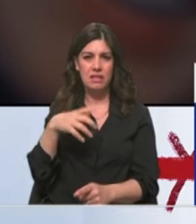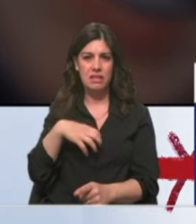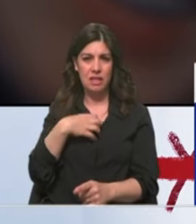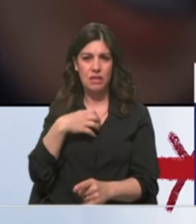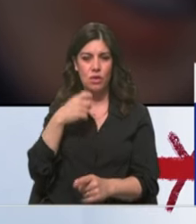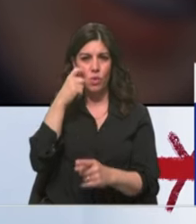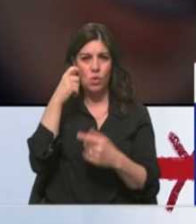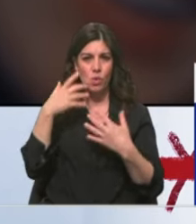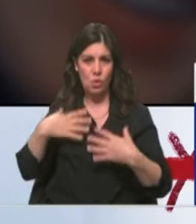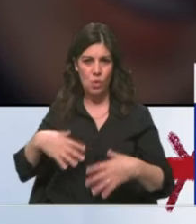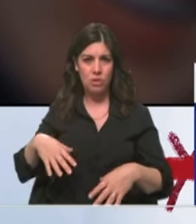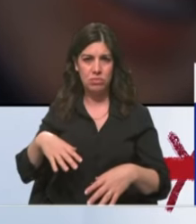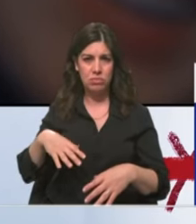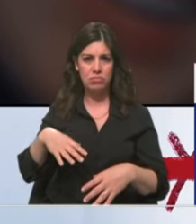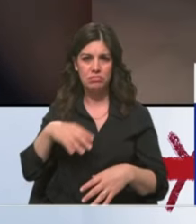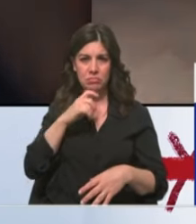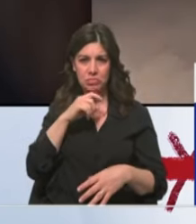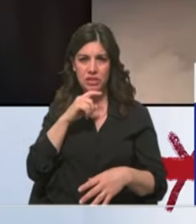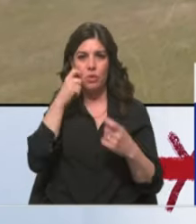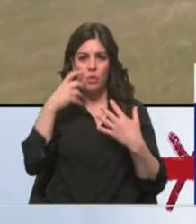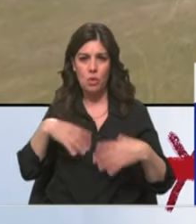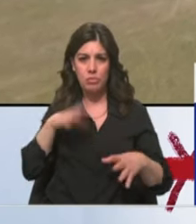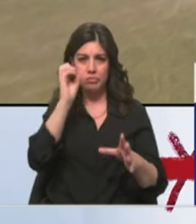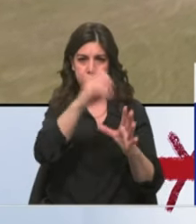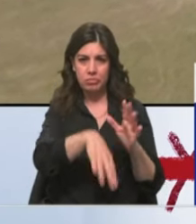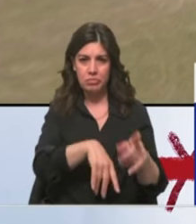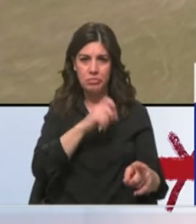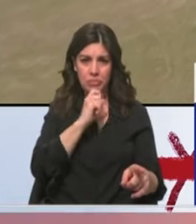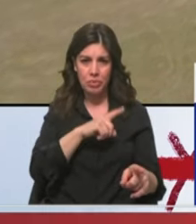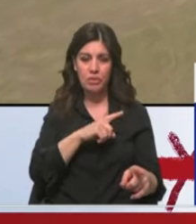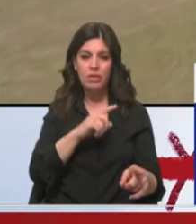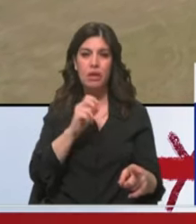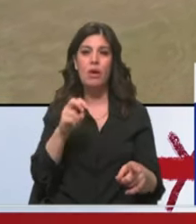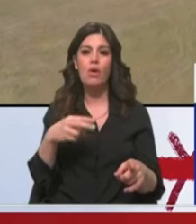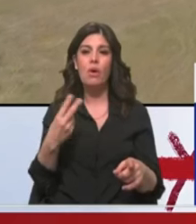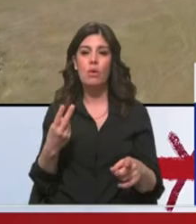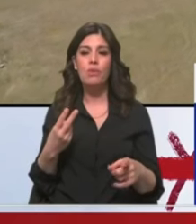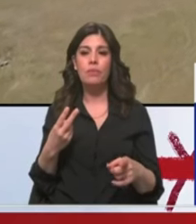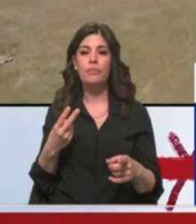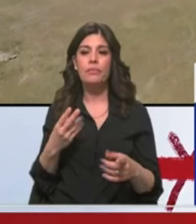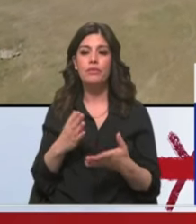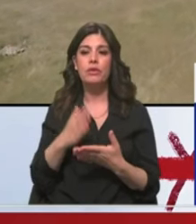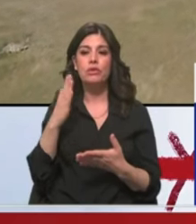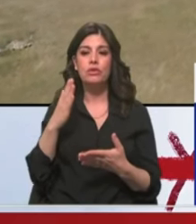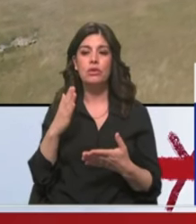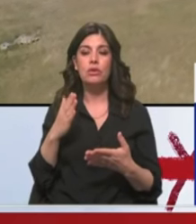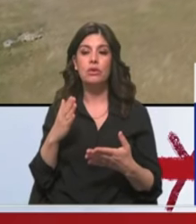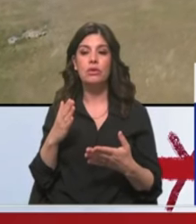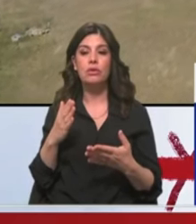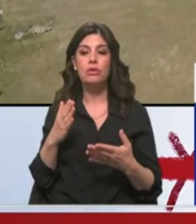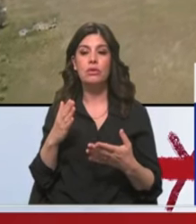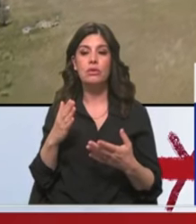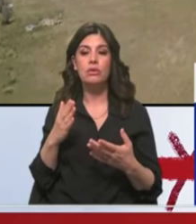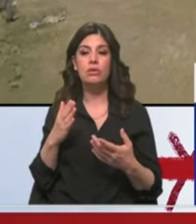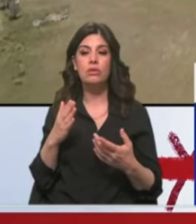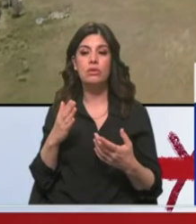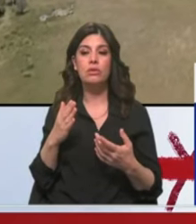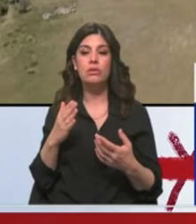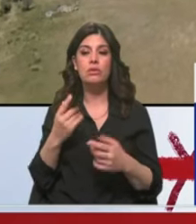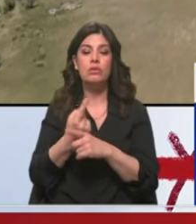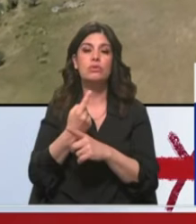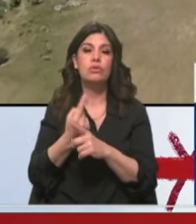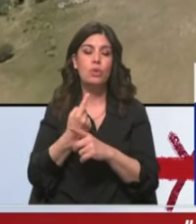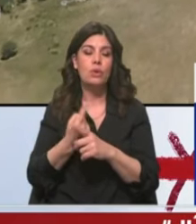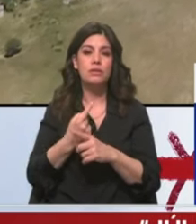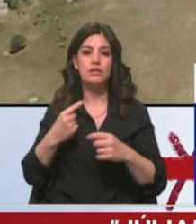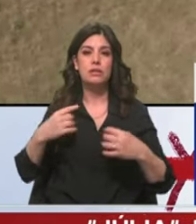ali depositado? Ou só os pertences da grávida da mortosa é que podem ter sido depositados